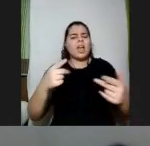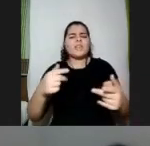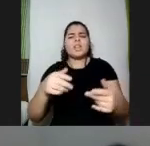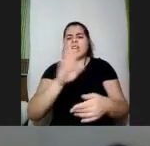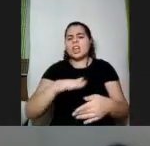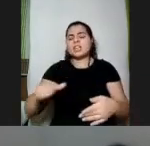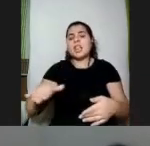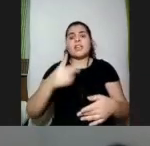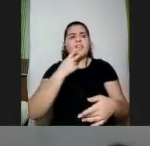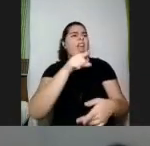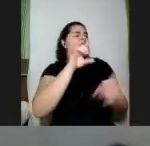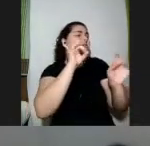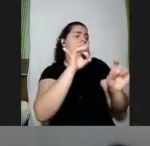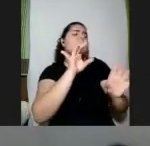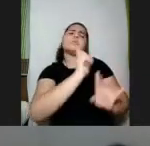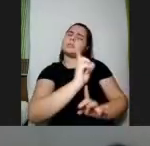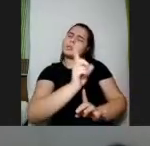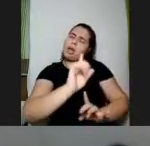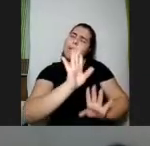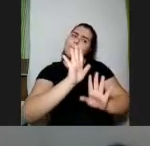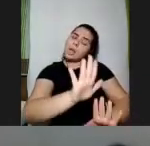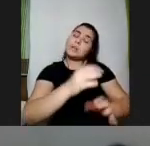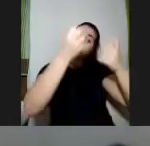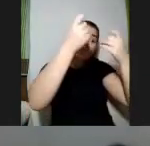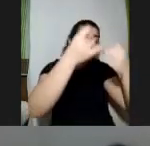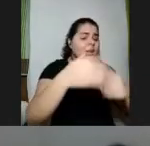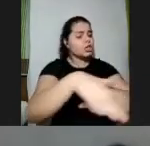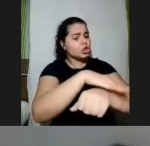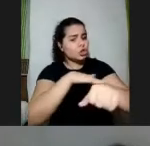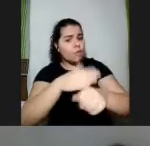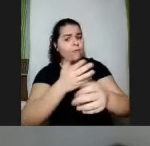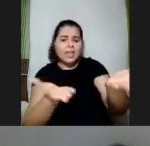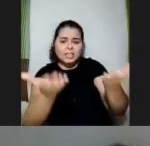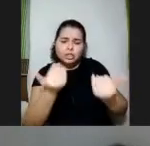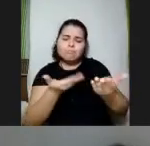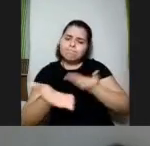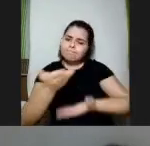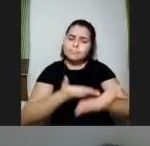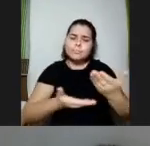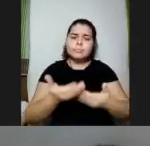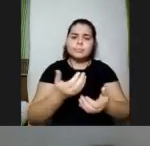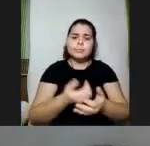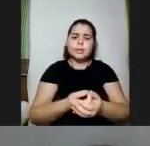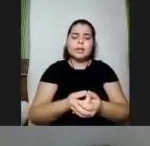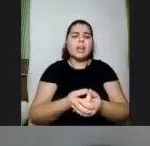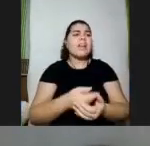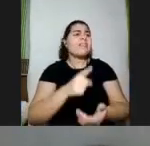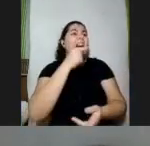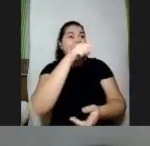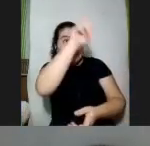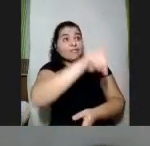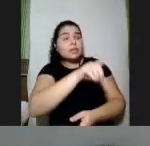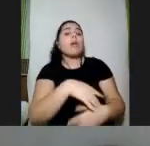que a Bia é especial eu falei não gente peraí deixa eu explicar e aí a gente explica e tudo bem se elas falarem a Bia tem deficiência porque a Bia tem deficiência